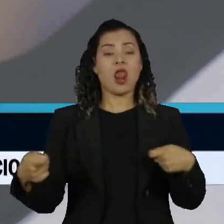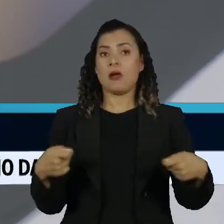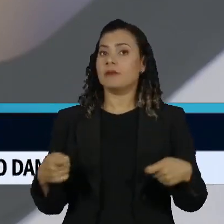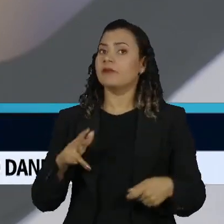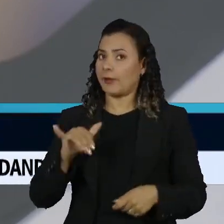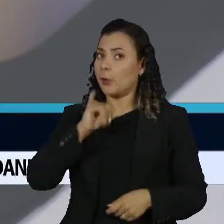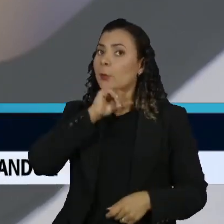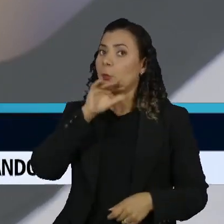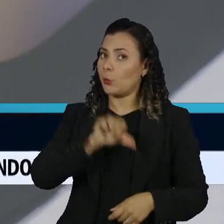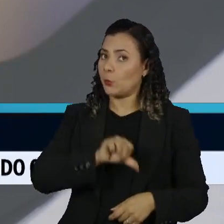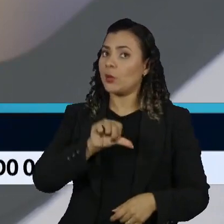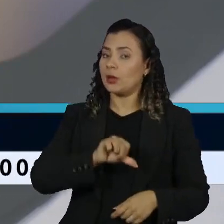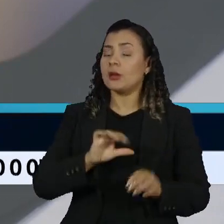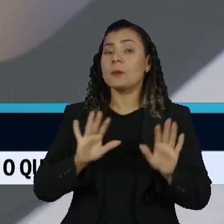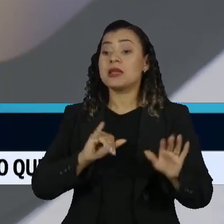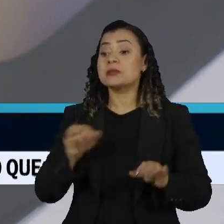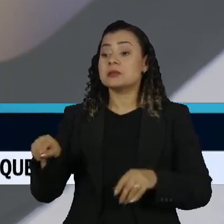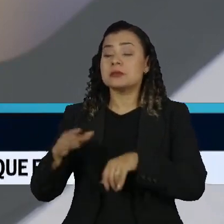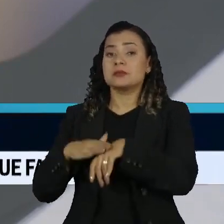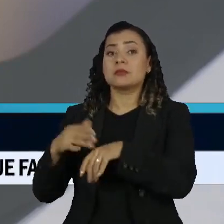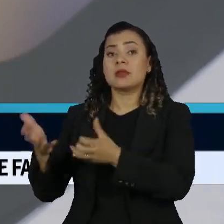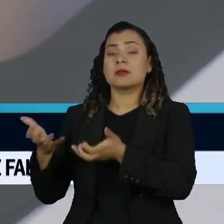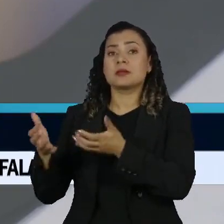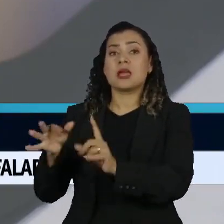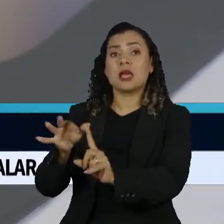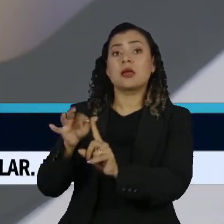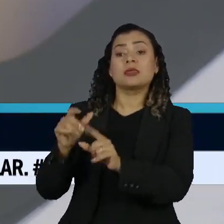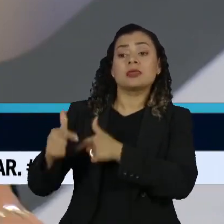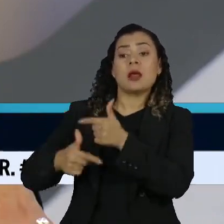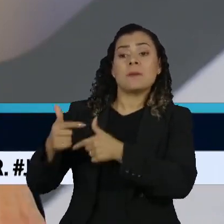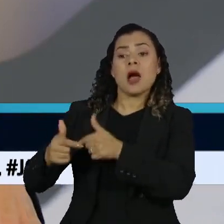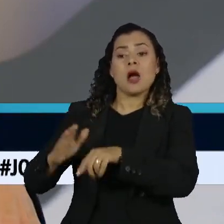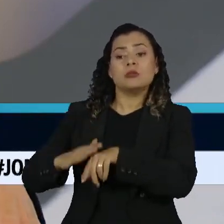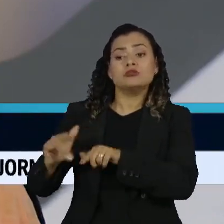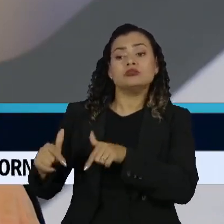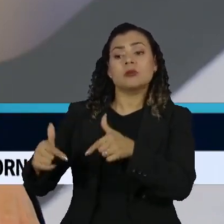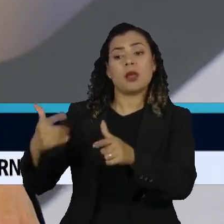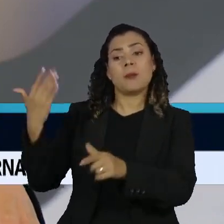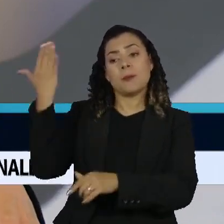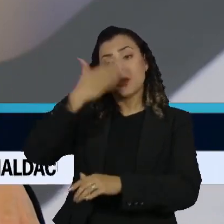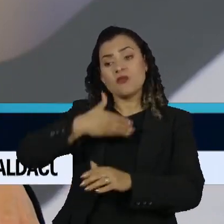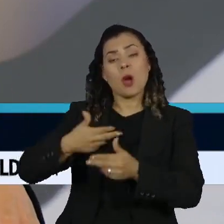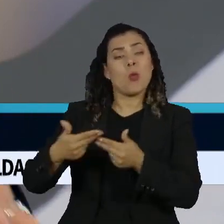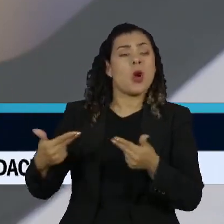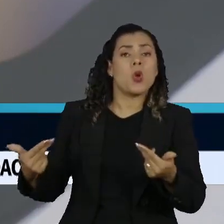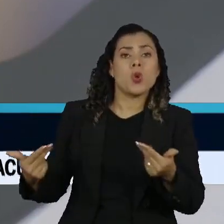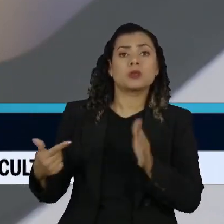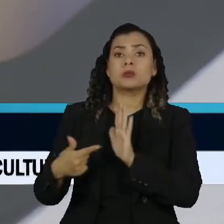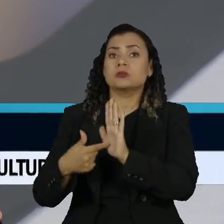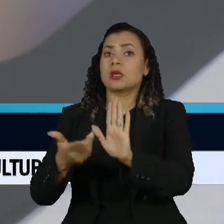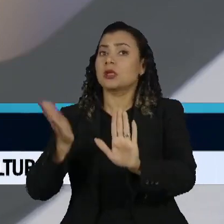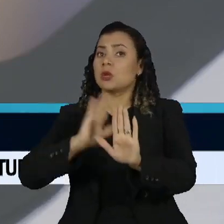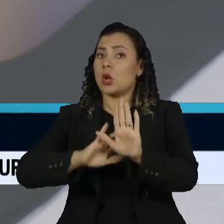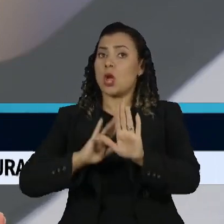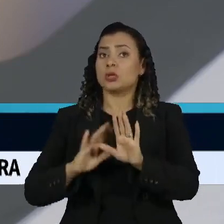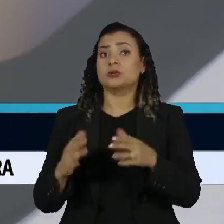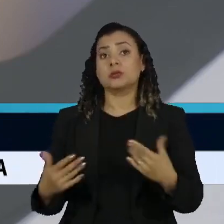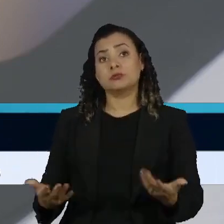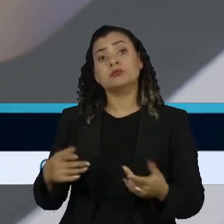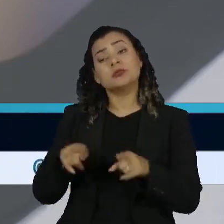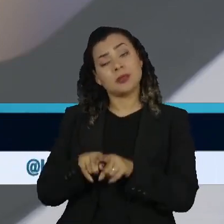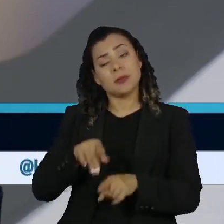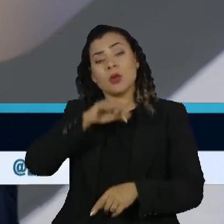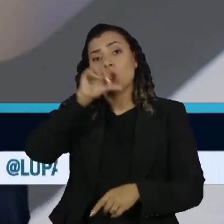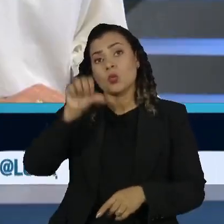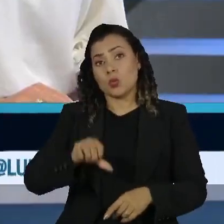muito ruim. E se ele quiser direcionar os indicadores para comprovar algum tipo de viés ideológico, igualmente ruim.